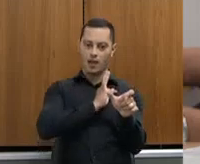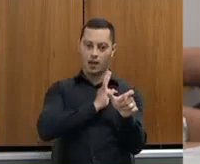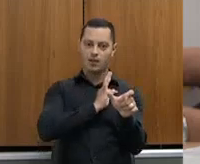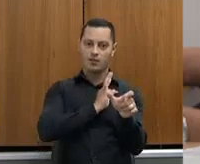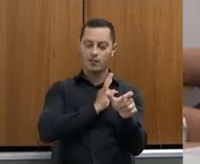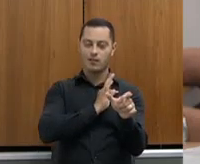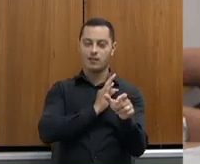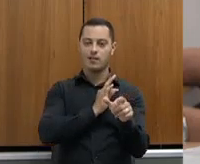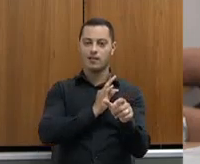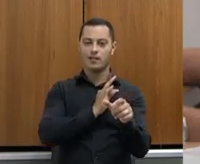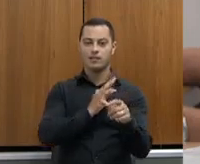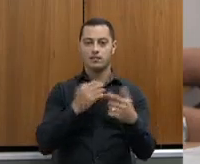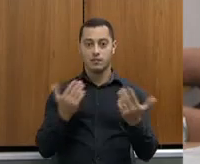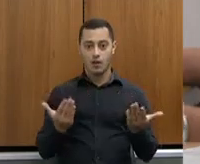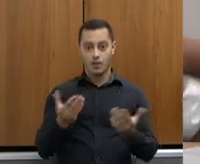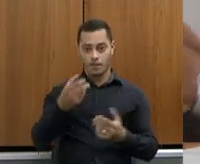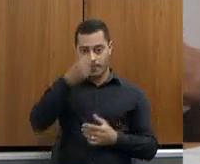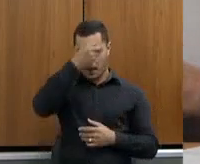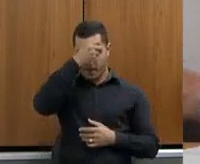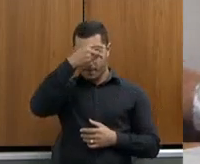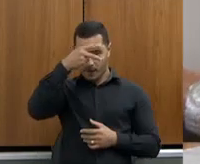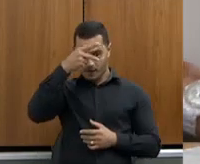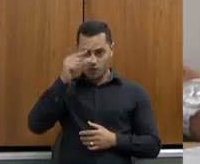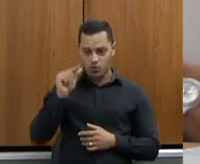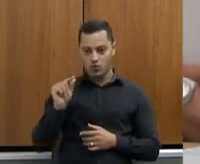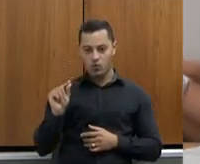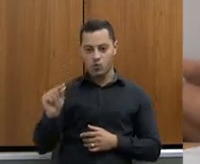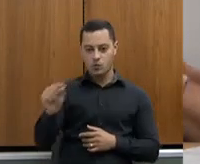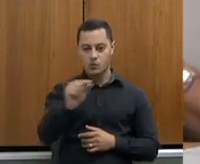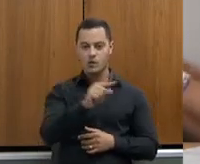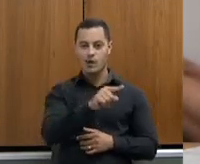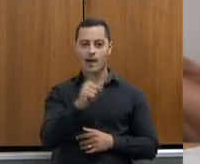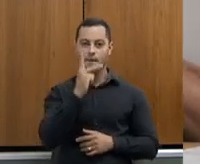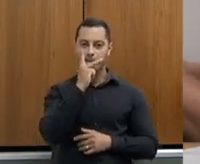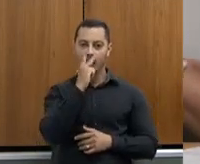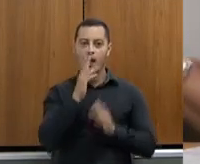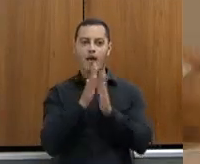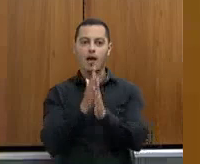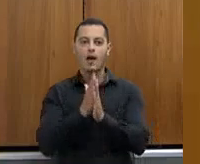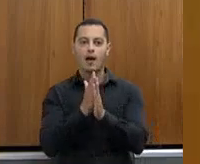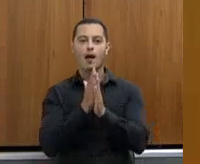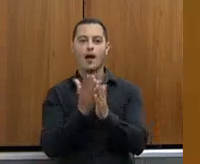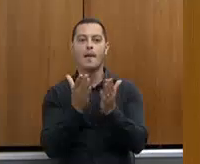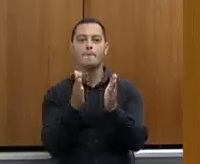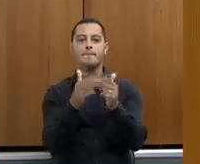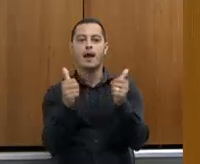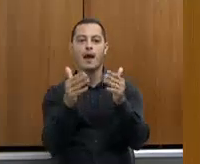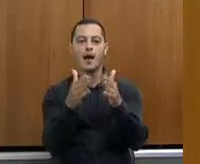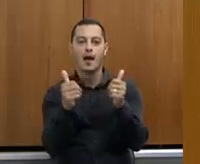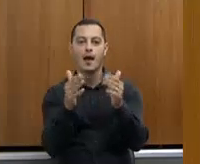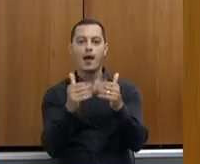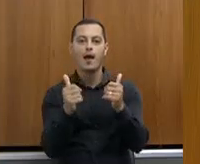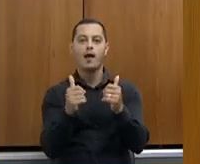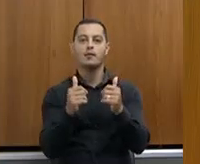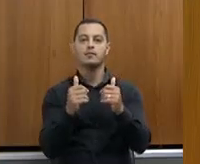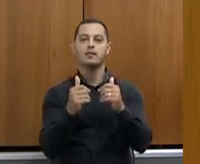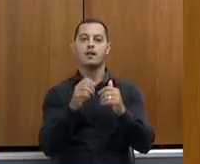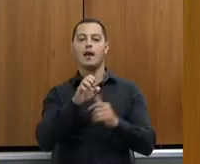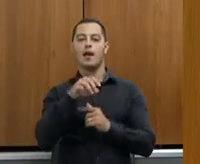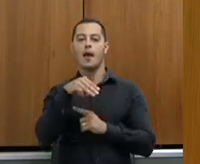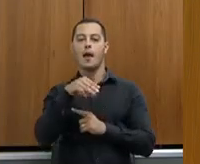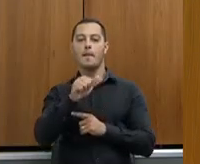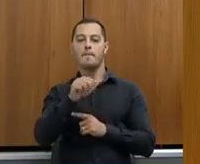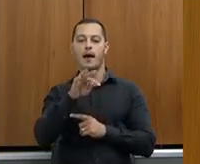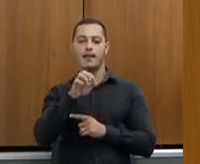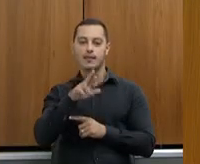as prefeituras, coronel Henrique, elas clamam por uma Emater mais presente, a gente sabe